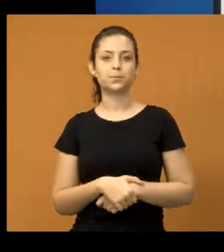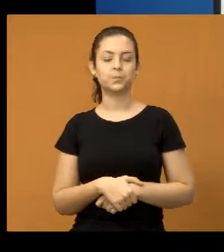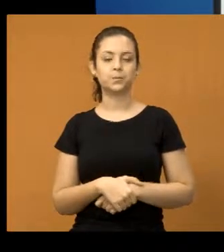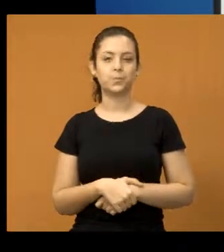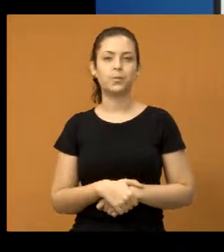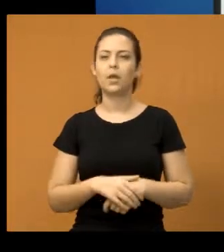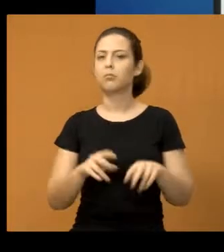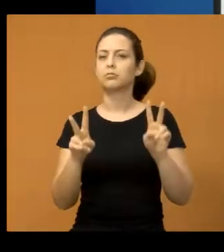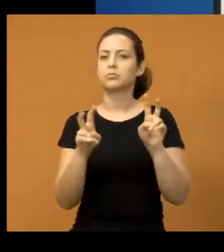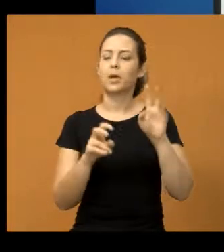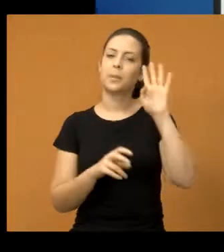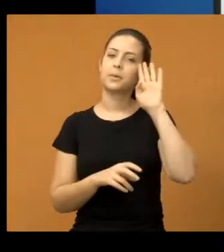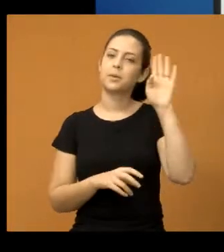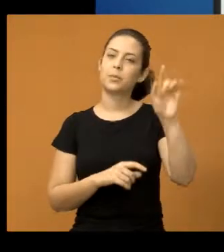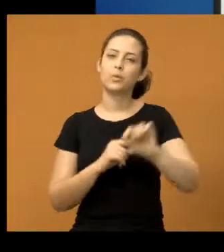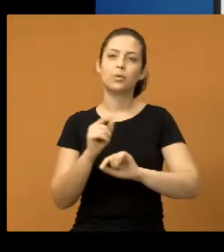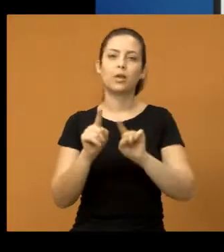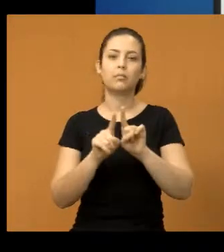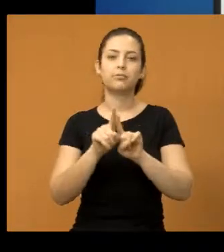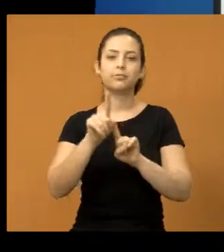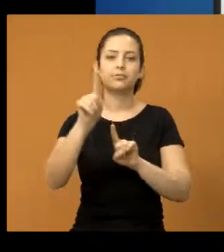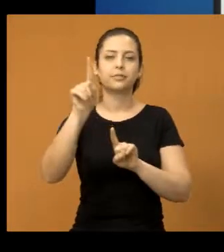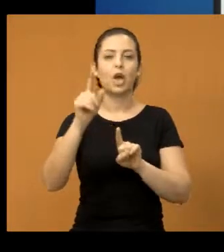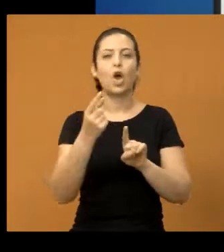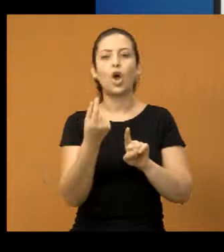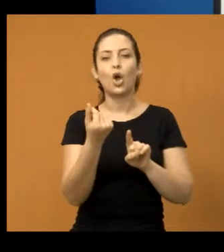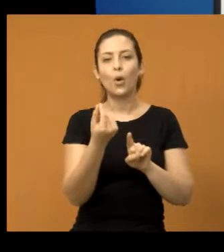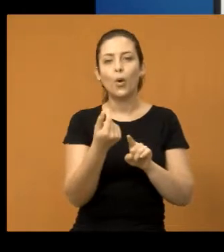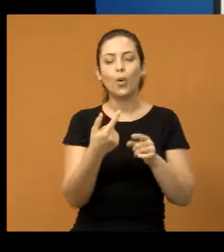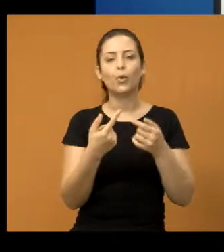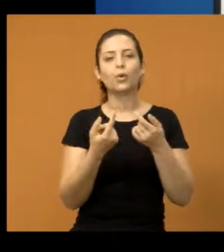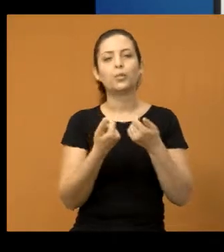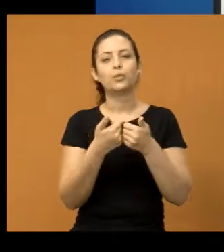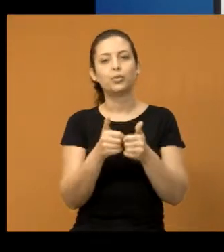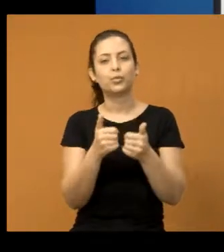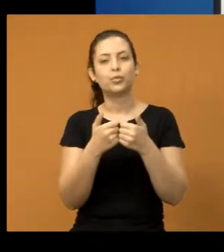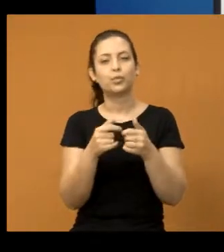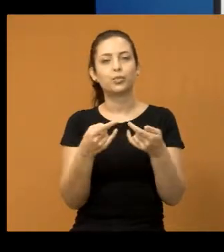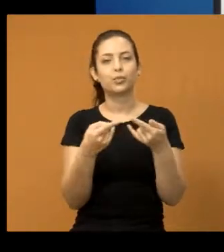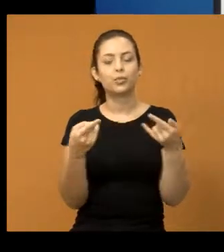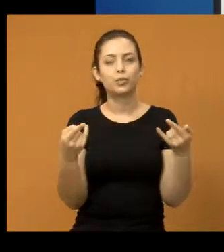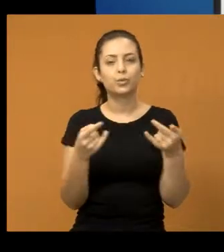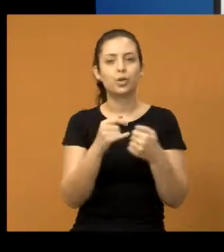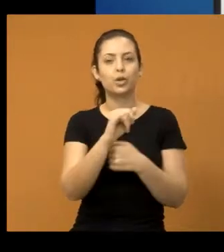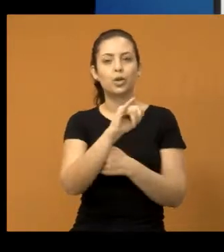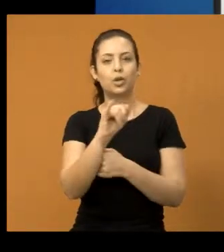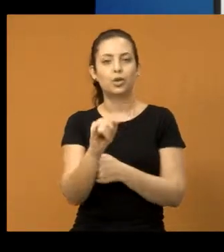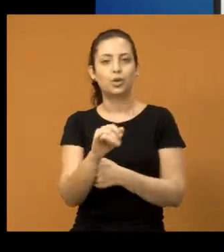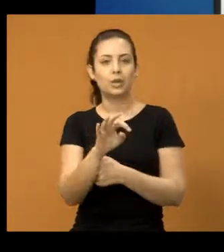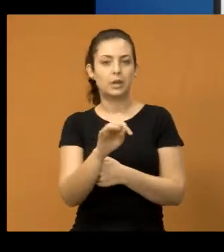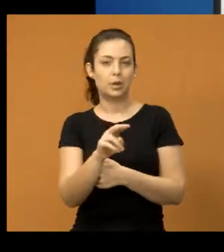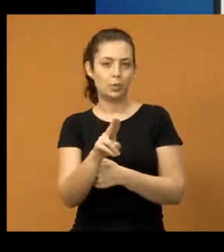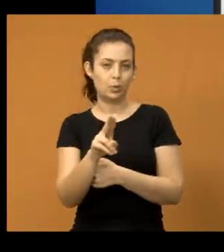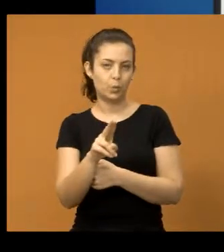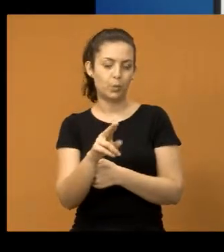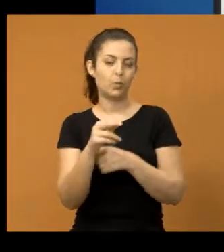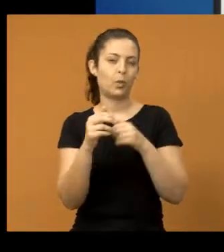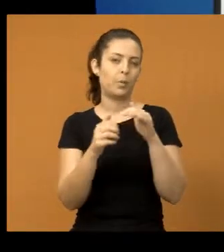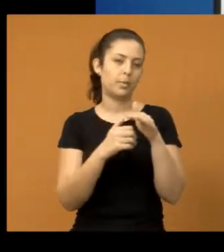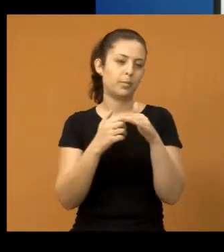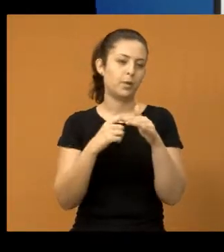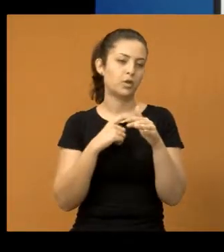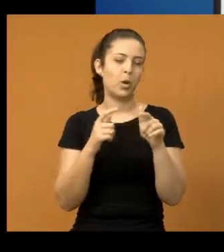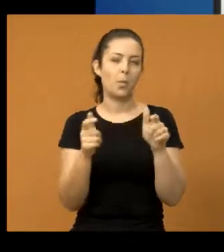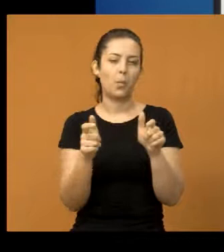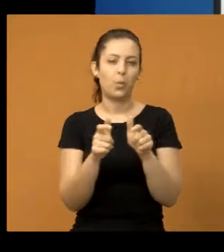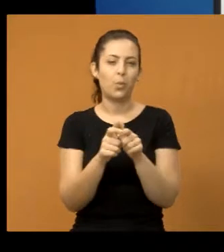O assunto principal foi o aumento da passagem dos ônibus, da JTU. Então, juntou ali, não tinha tanta gente,